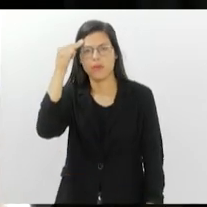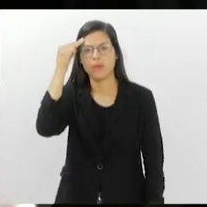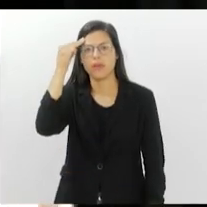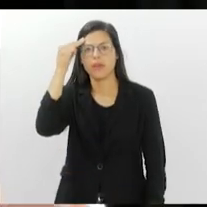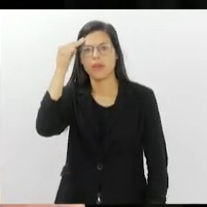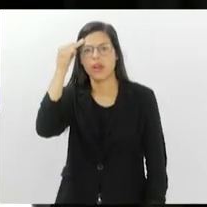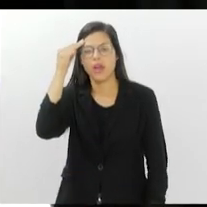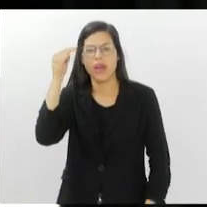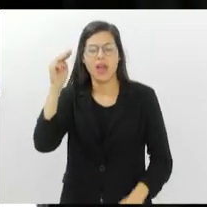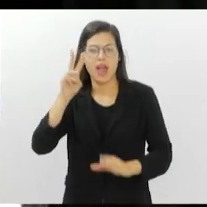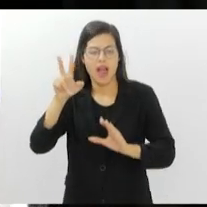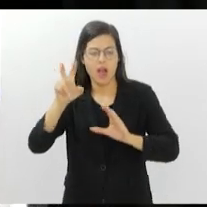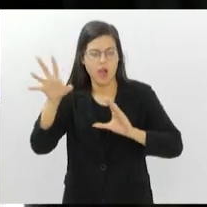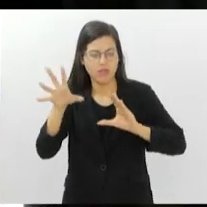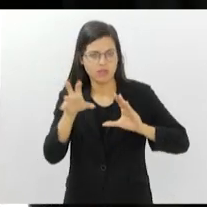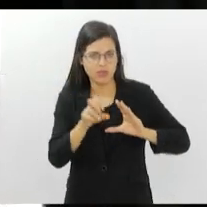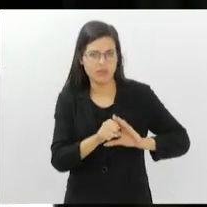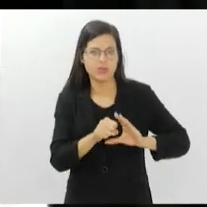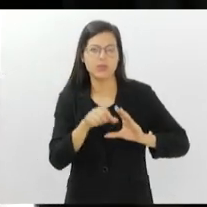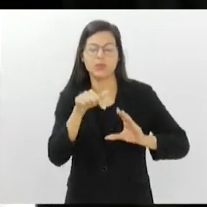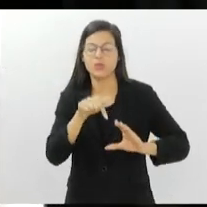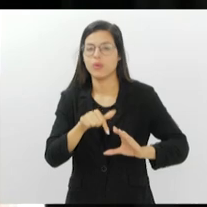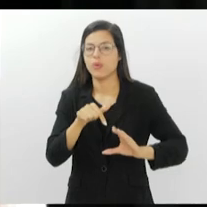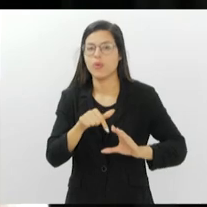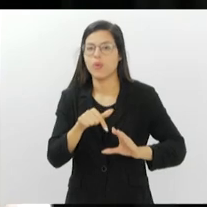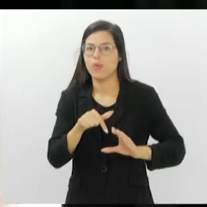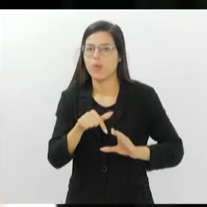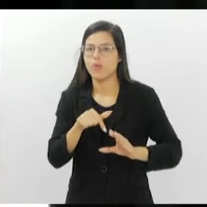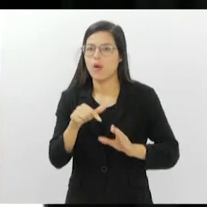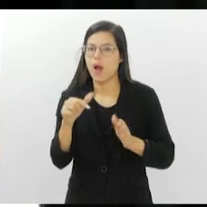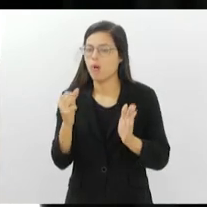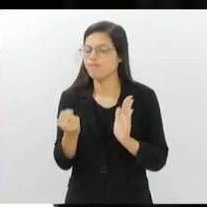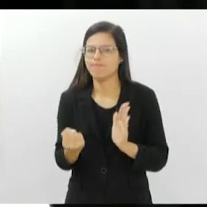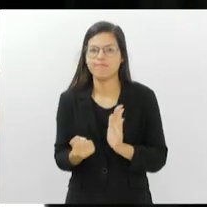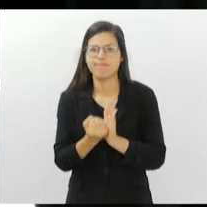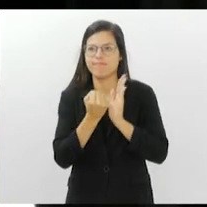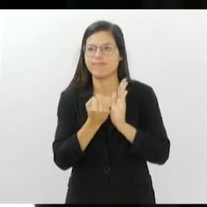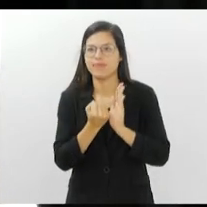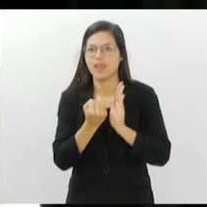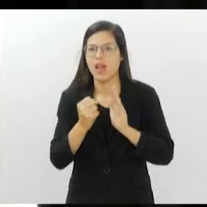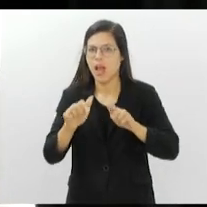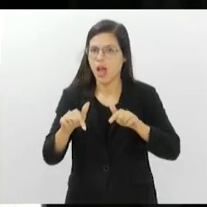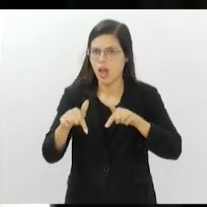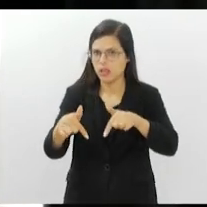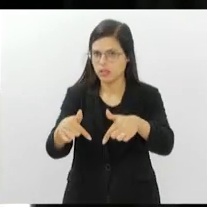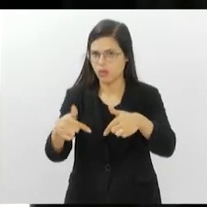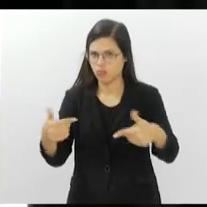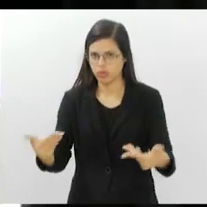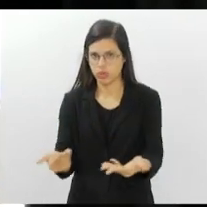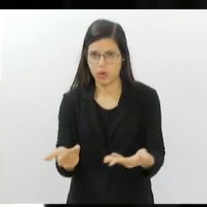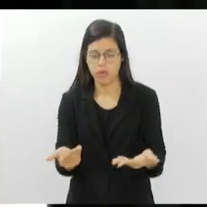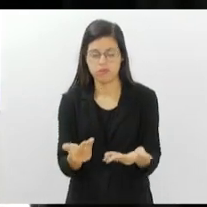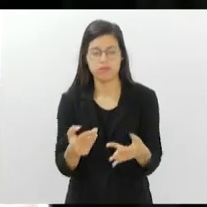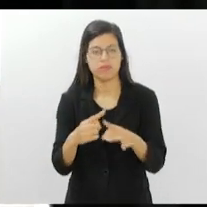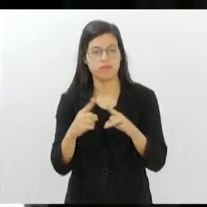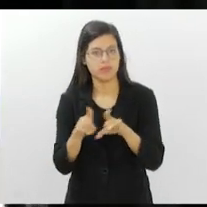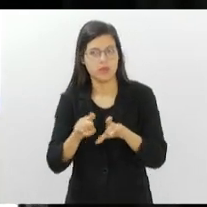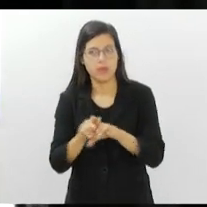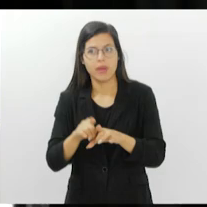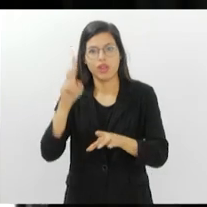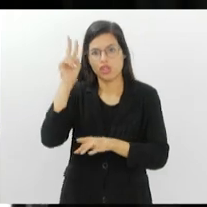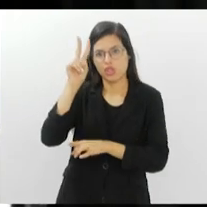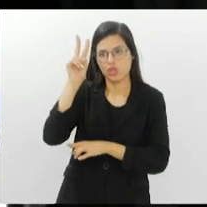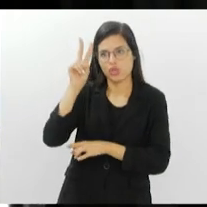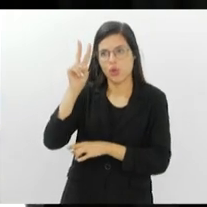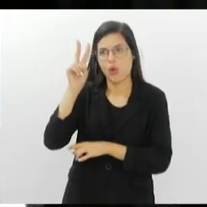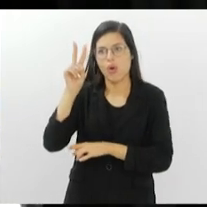audiovisual, eternizando não só as ações do presente, mas também a história, especialmente, dos